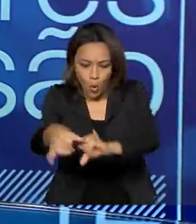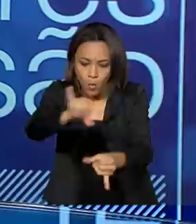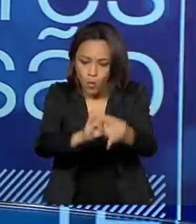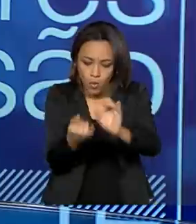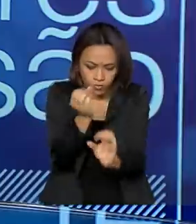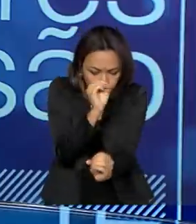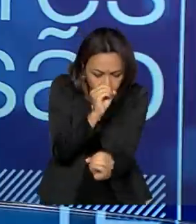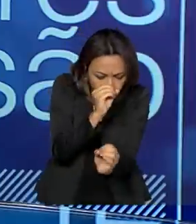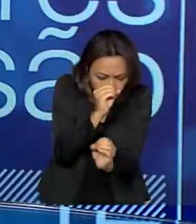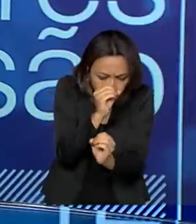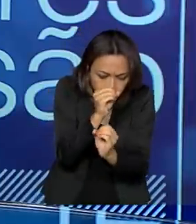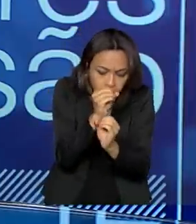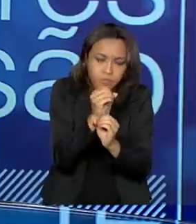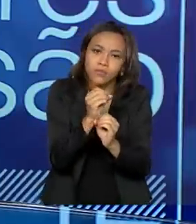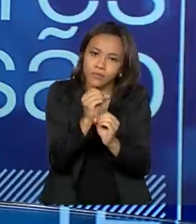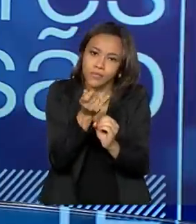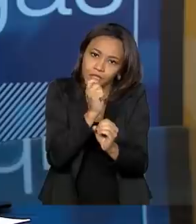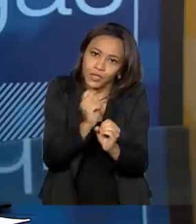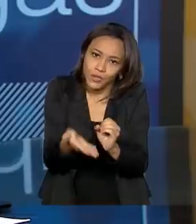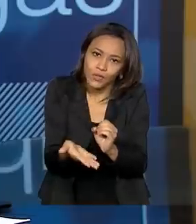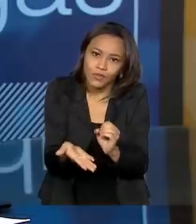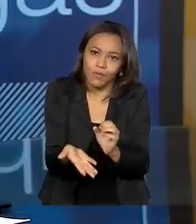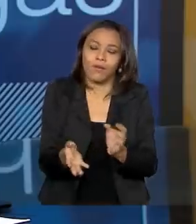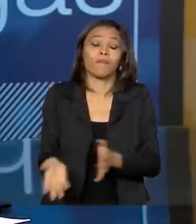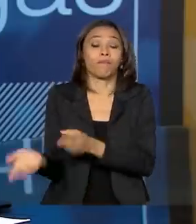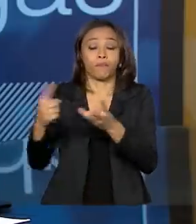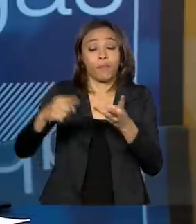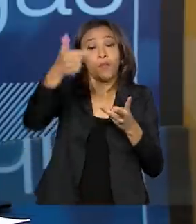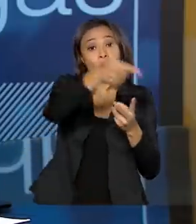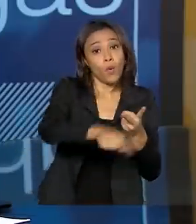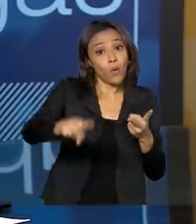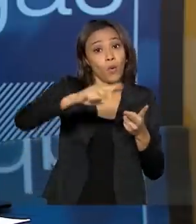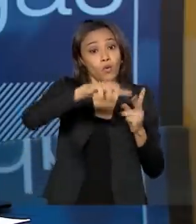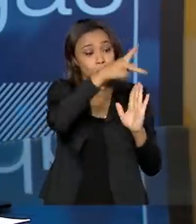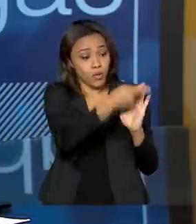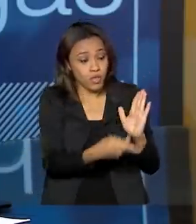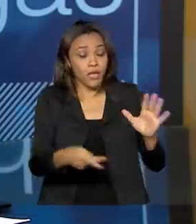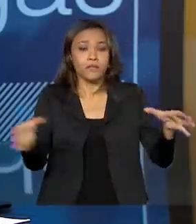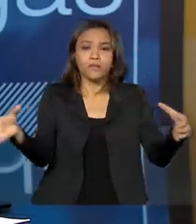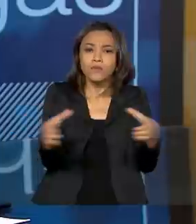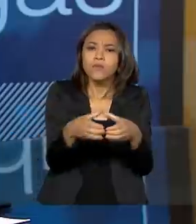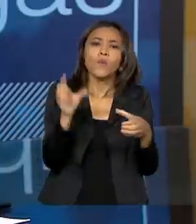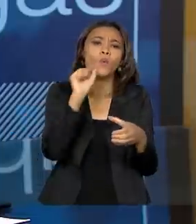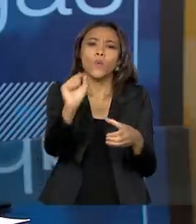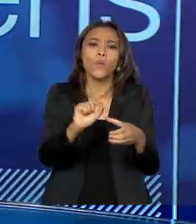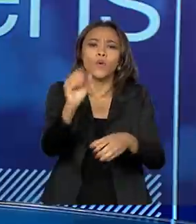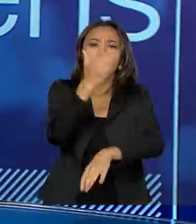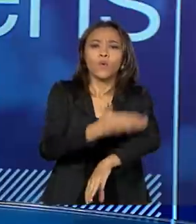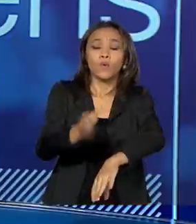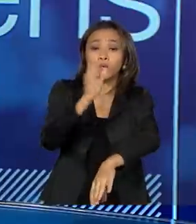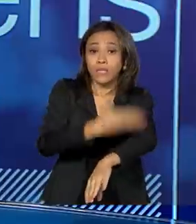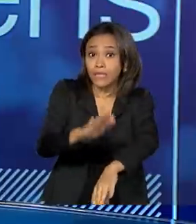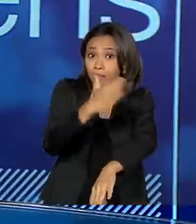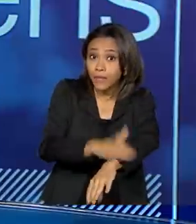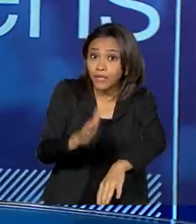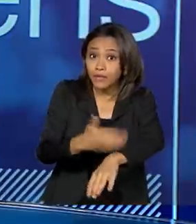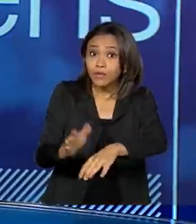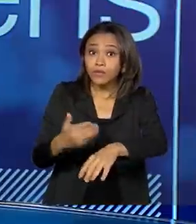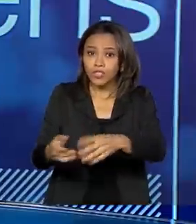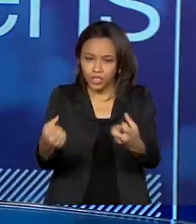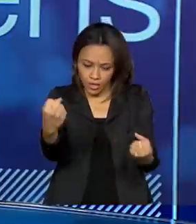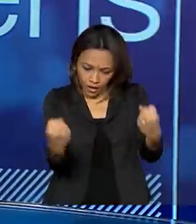surgem novidades. Outro projeto, perícias de veículos também. Nós estamos financiando um centro de